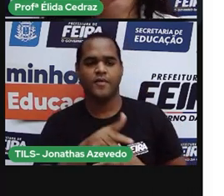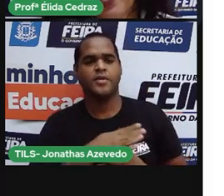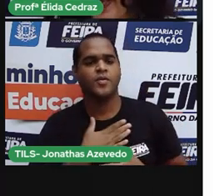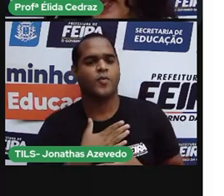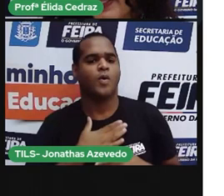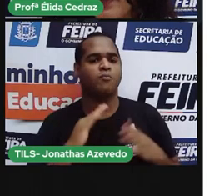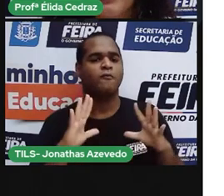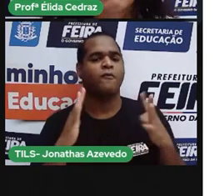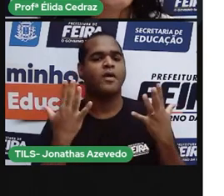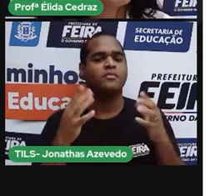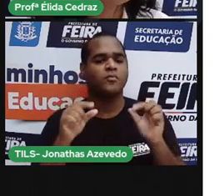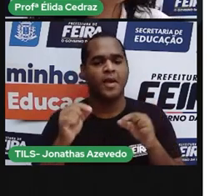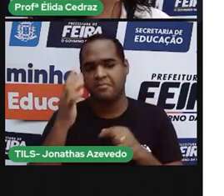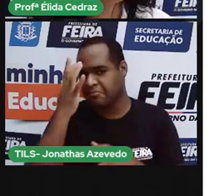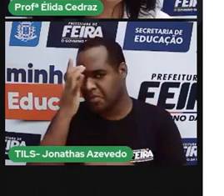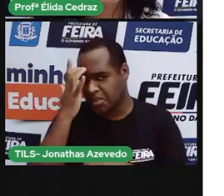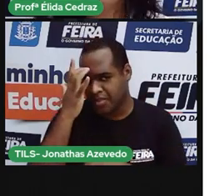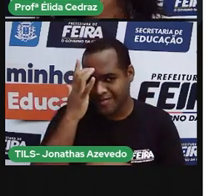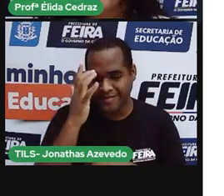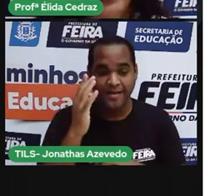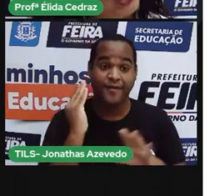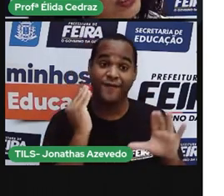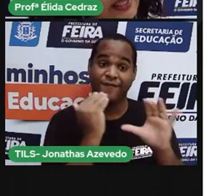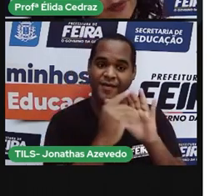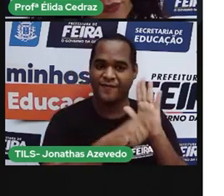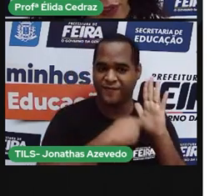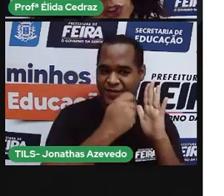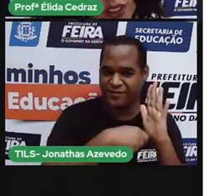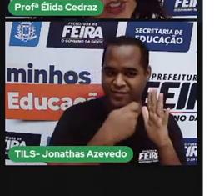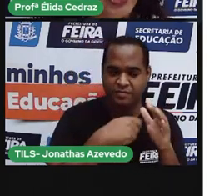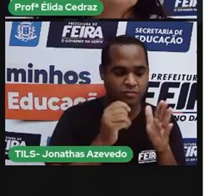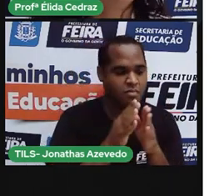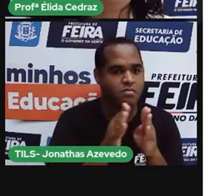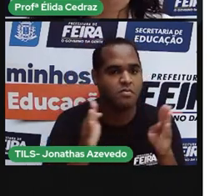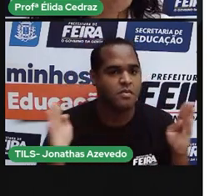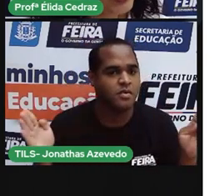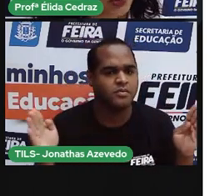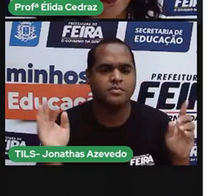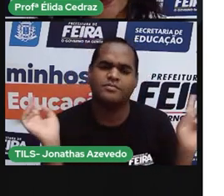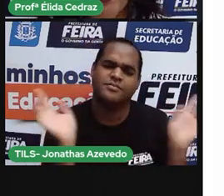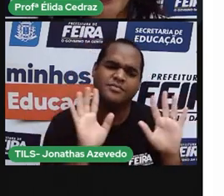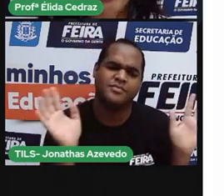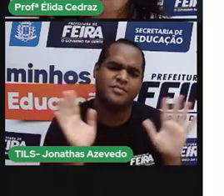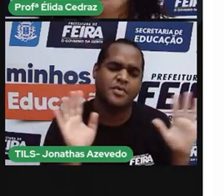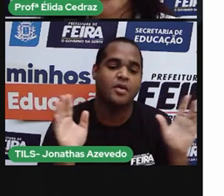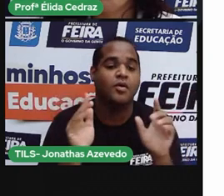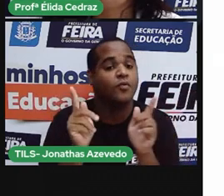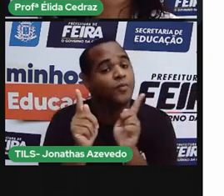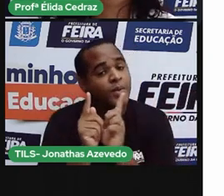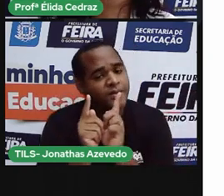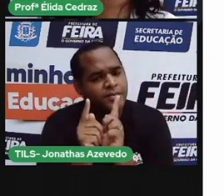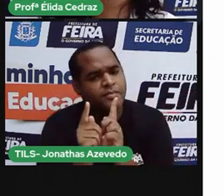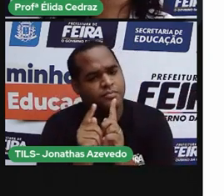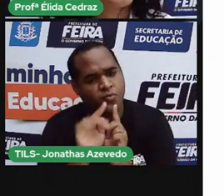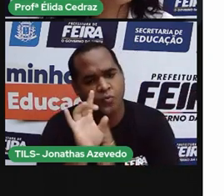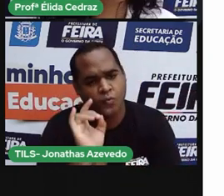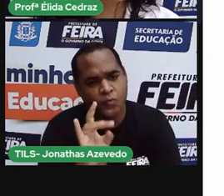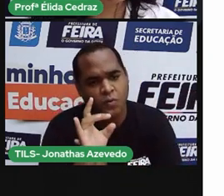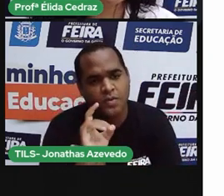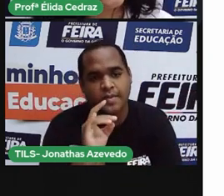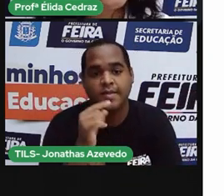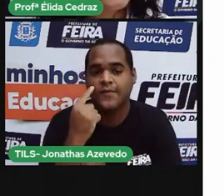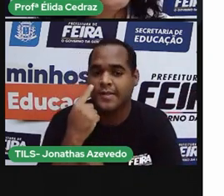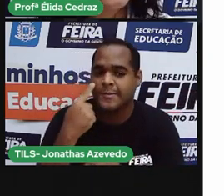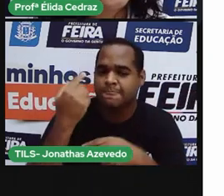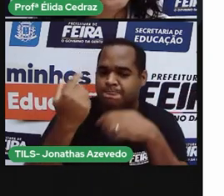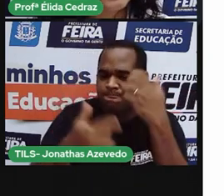mais do Micareta, você vai gravar um vídeozinho grande não, viu gente? Um vídeo pequeno contando as